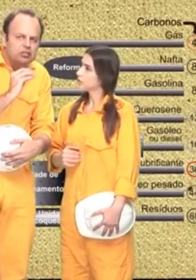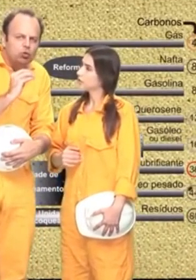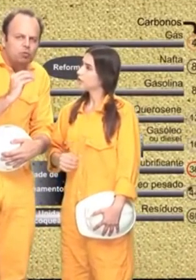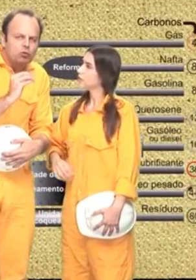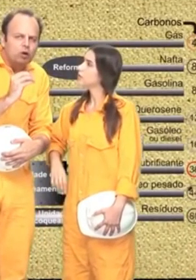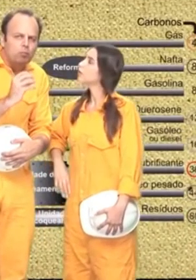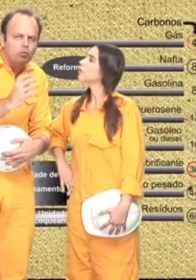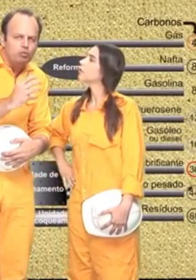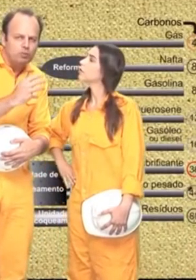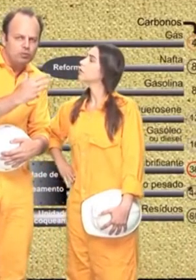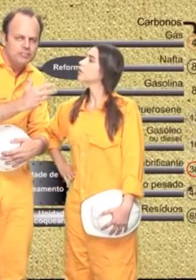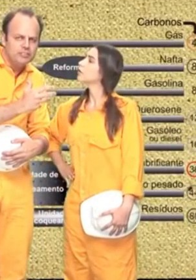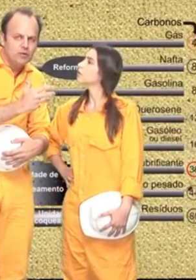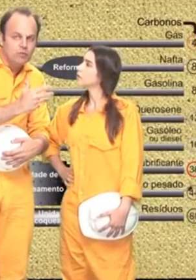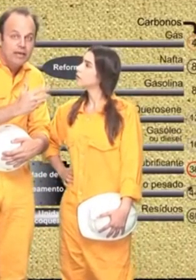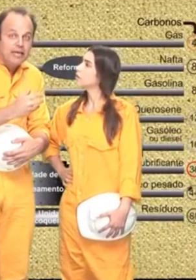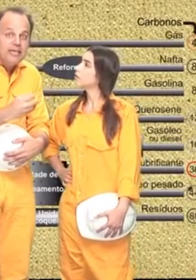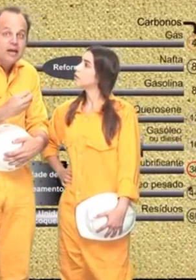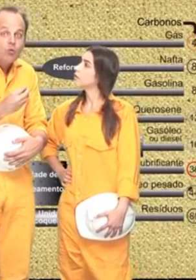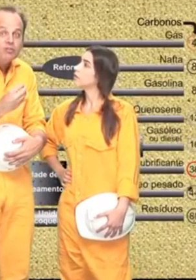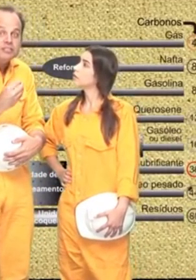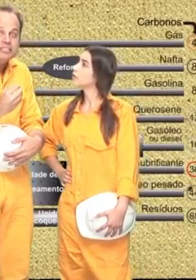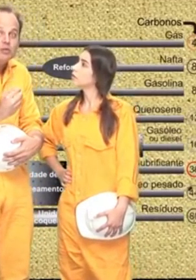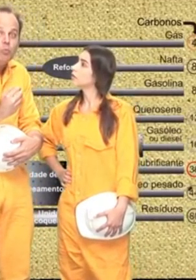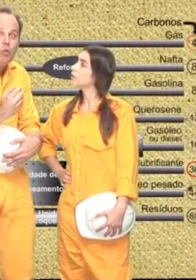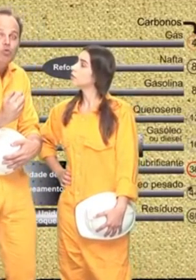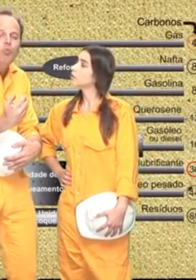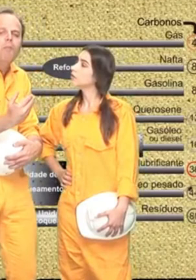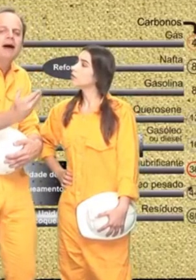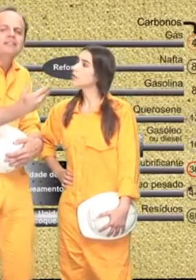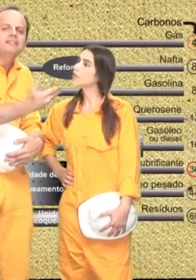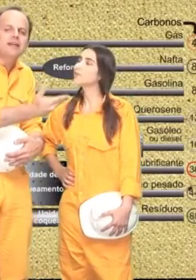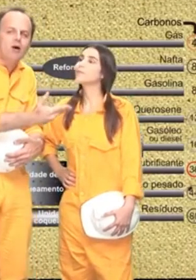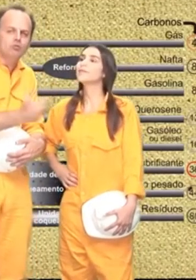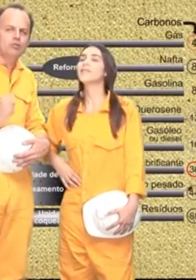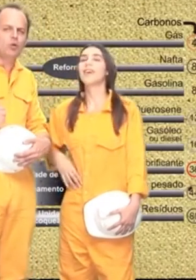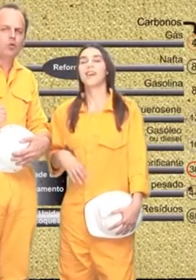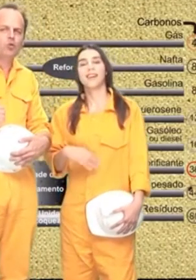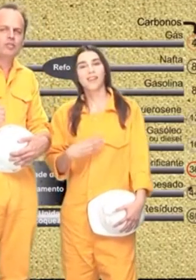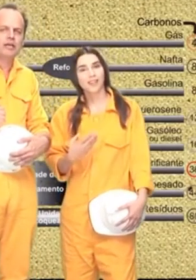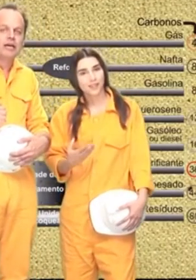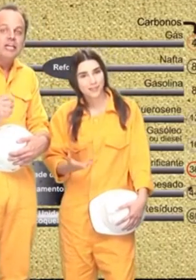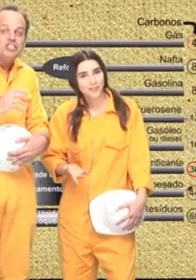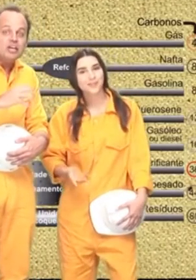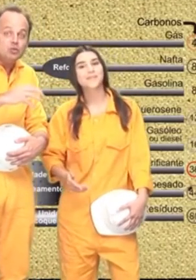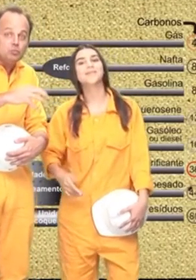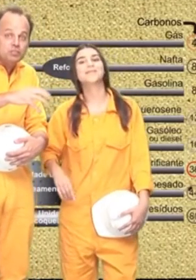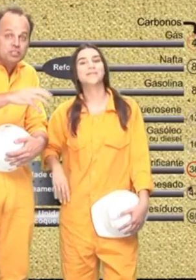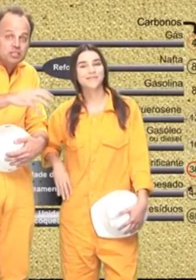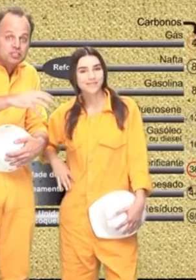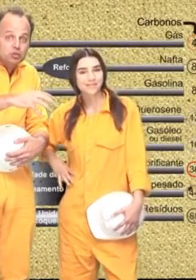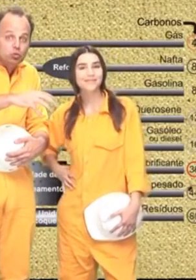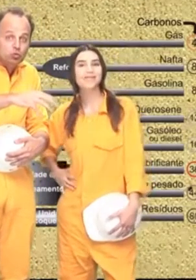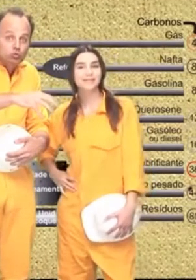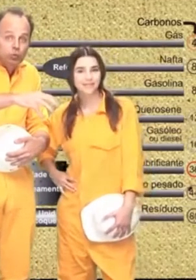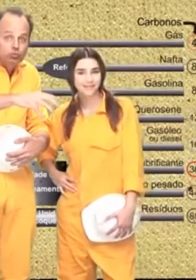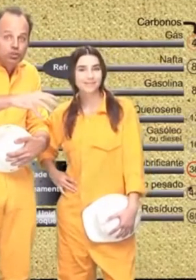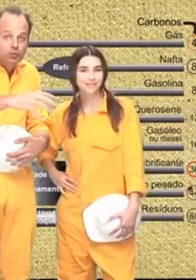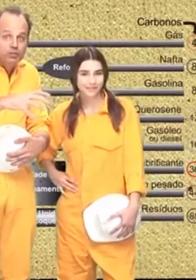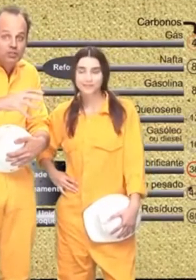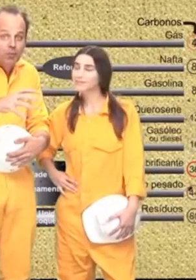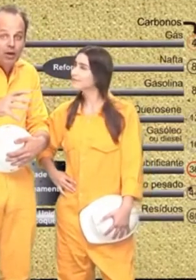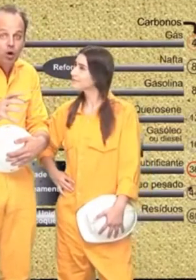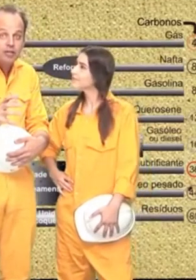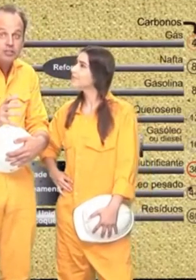substância com menor ponto de ebulição irá condensar no ponto mais alto da coluna. Já as substâncias com os